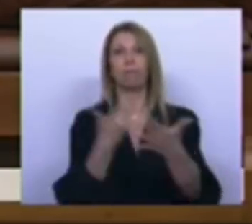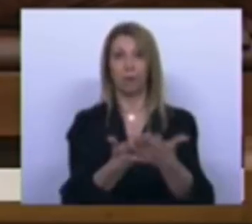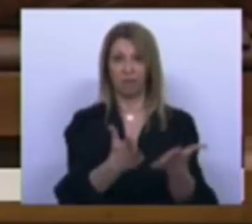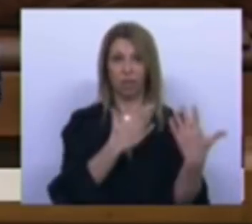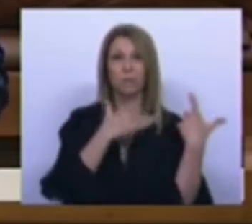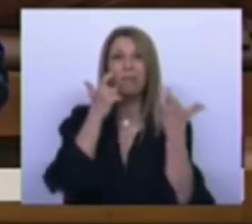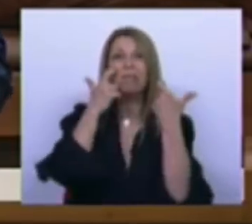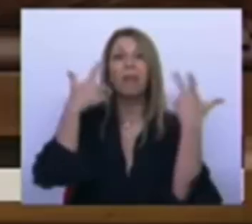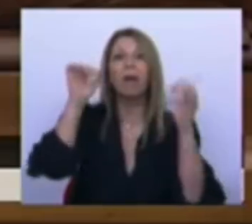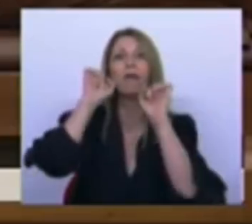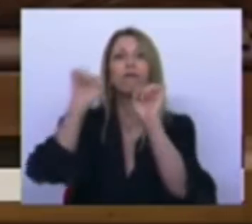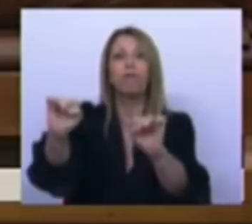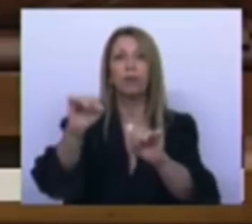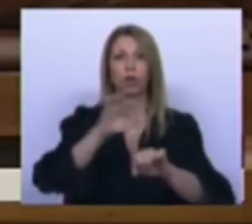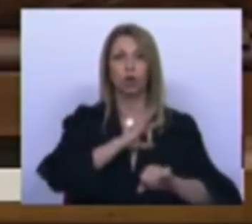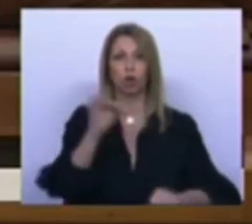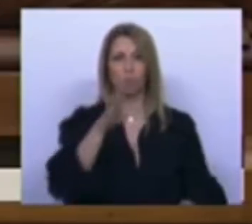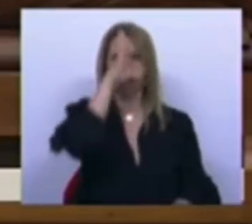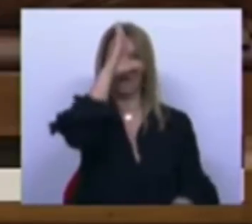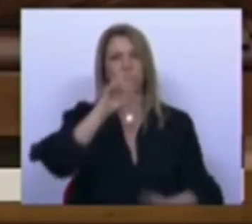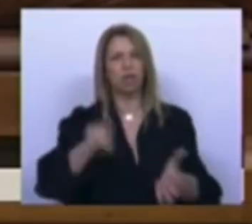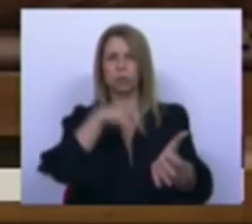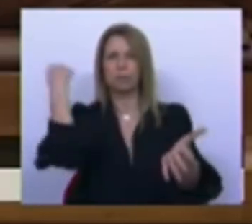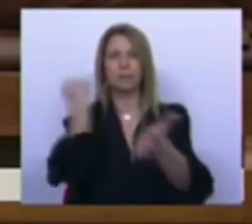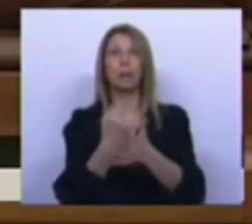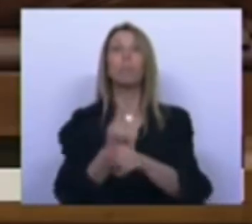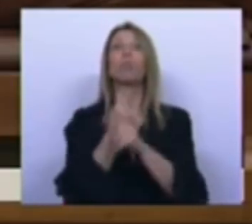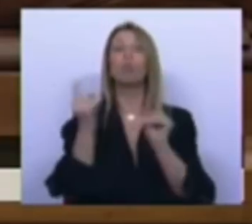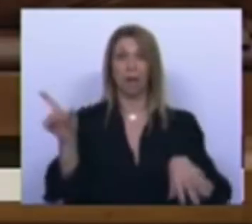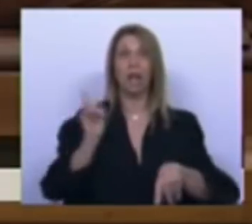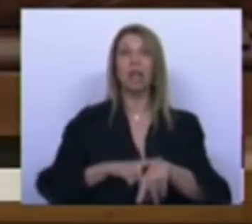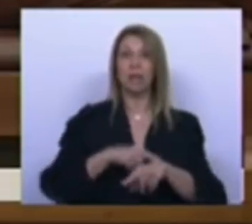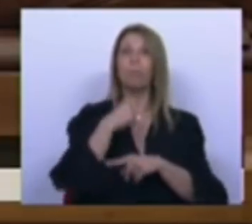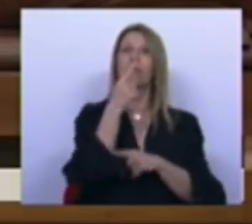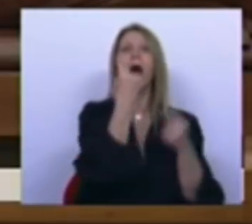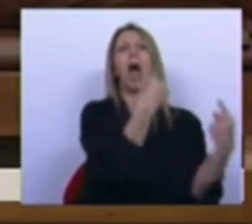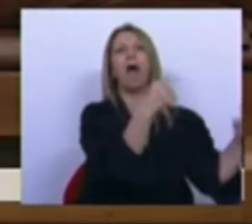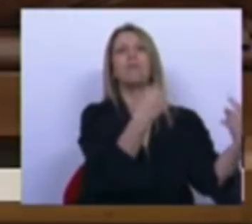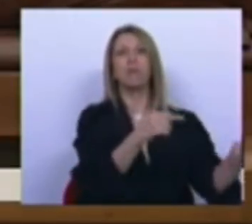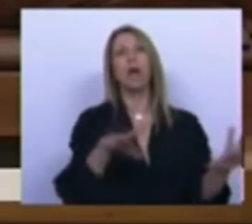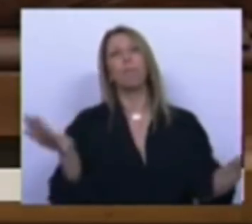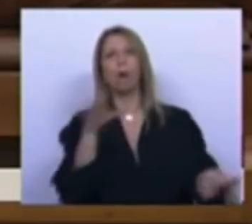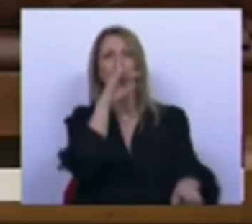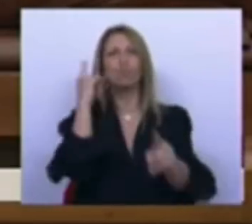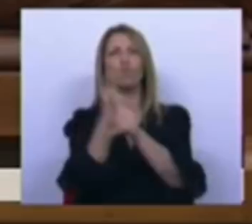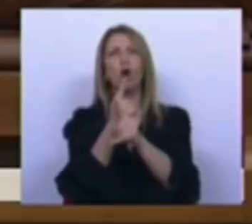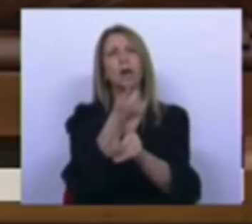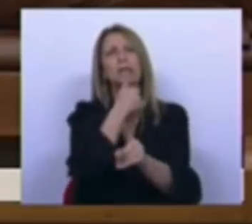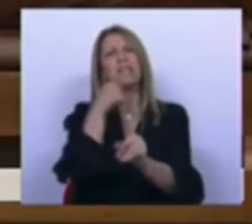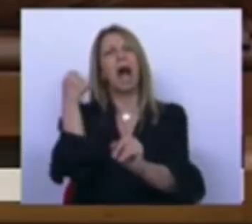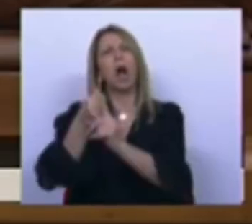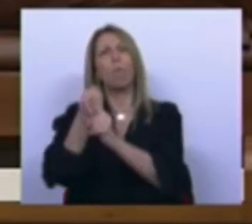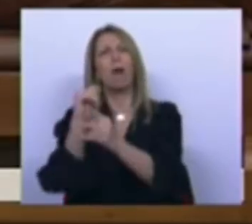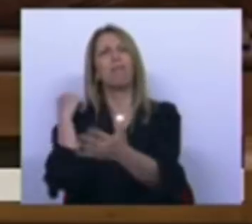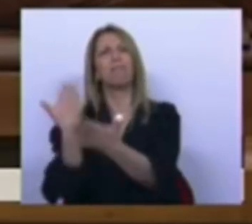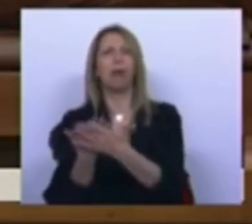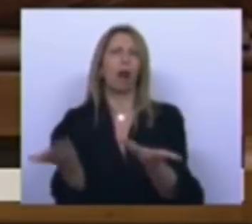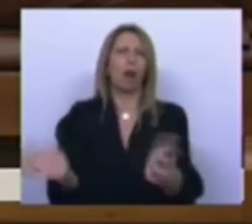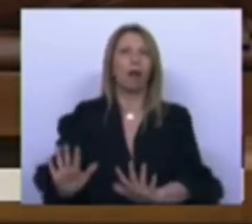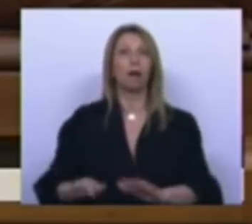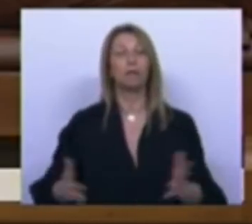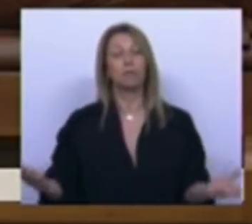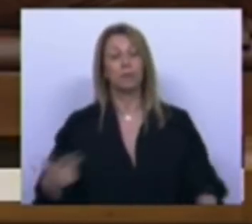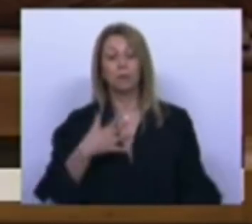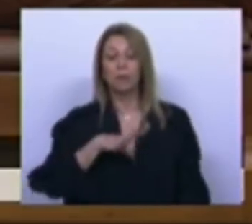Sr. Primeiro-Ministro, porque em tempo disse que havia e no mesmo tempo decidiu nada a fazer para a combater. Mas queria lhe dizer também,